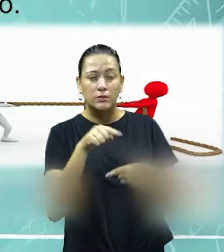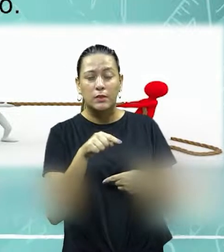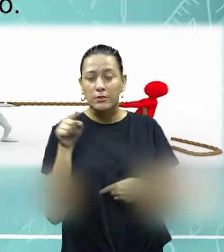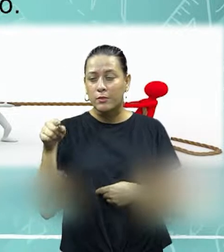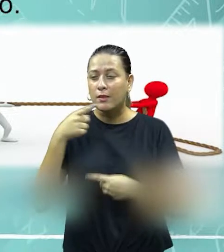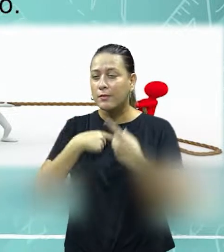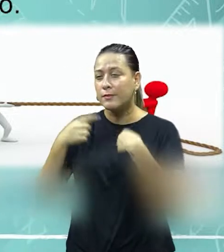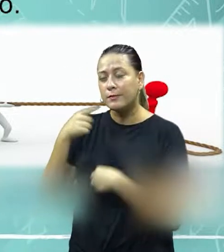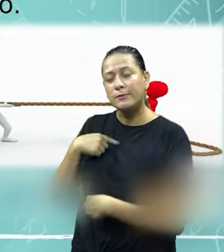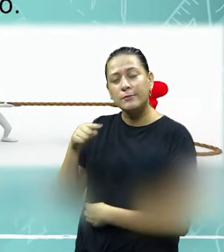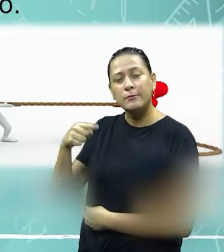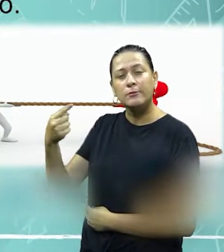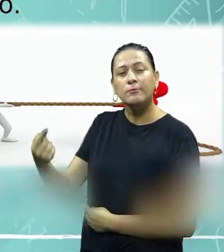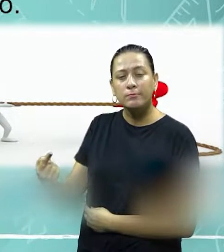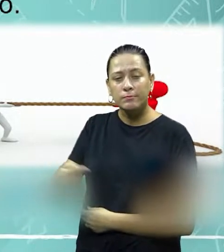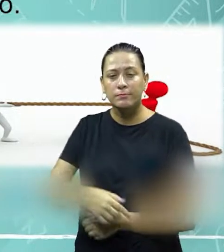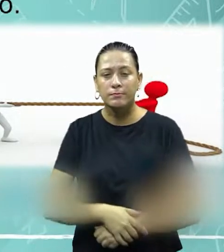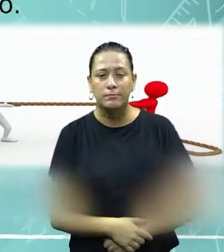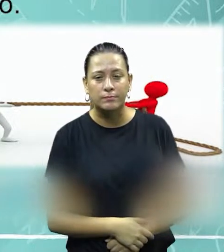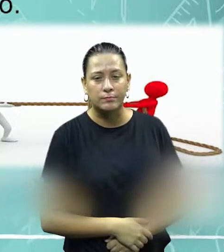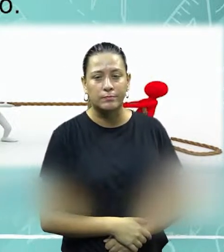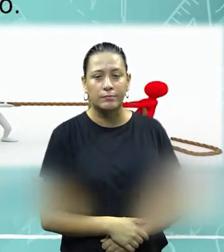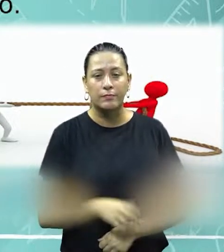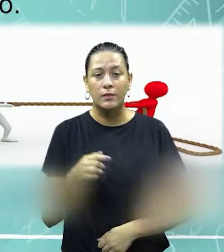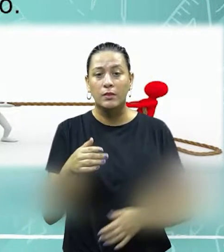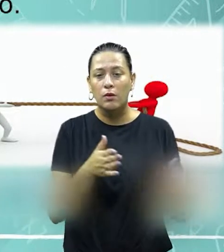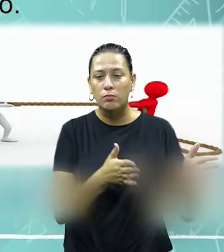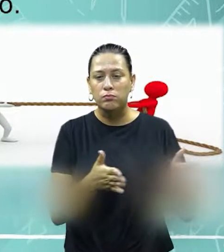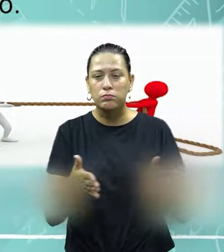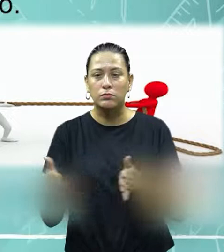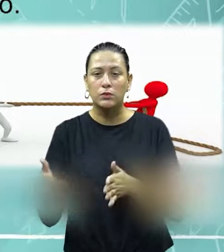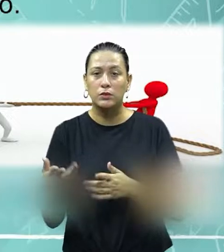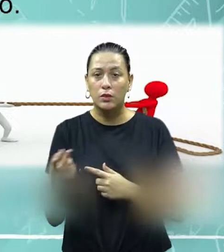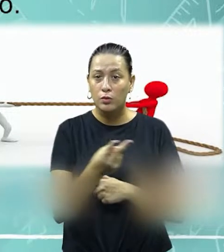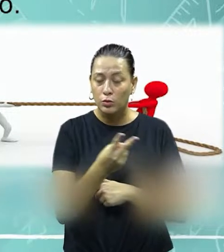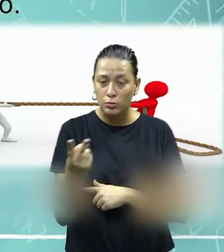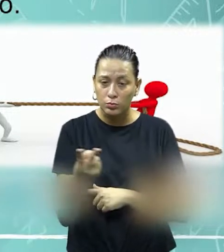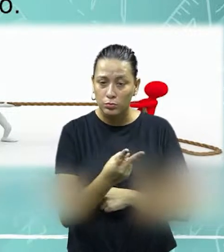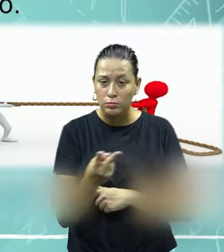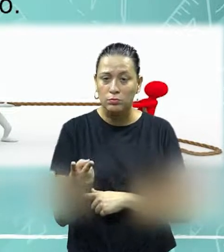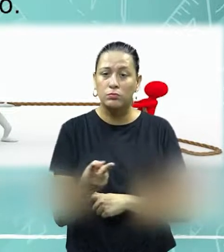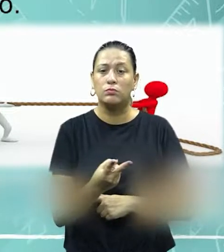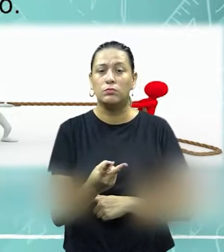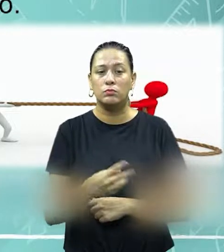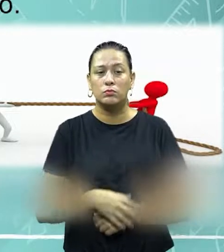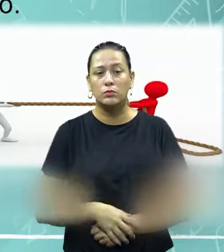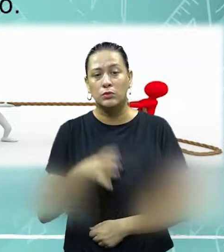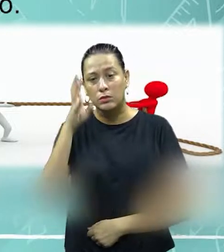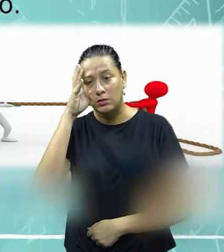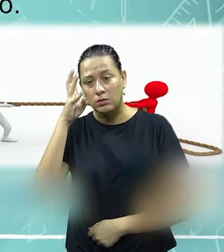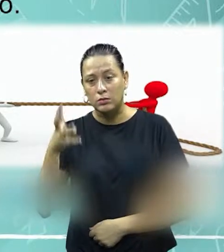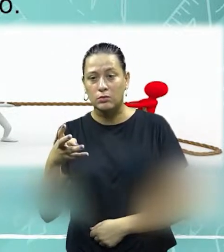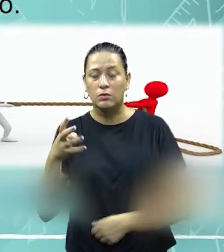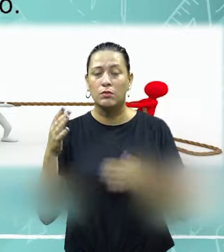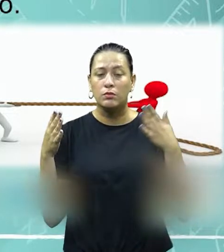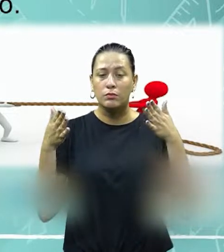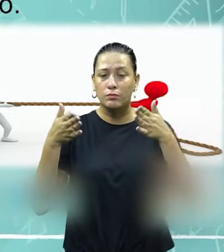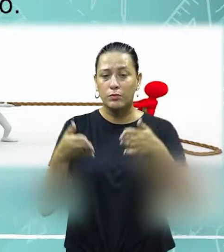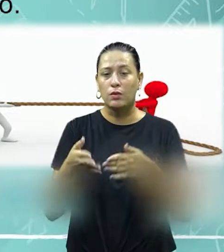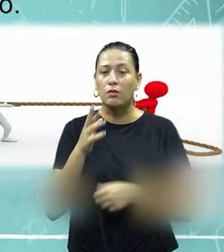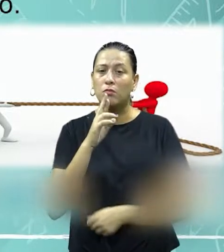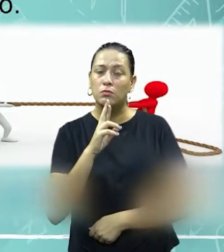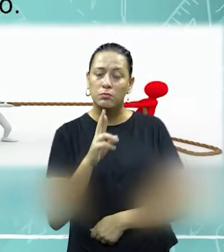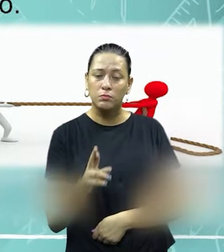desejam outra coisa. A negociação é processo em que as partes tomam decisões, visando obter melhor